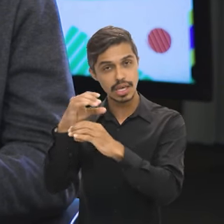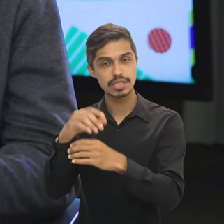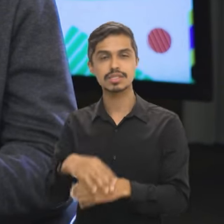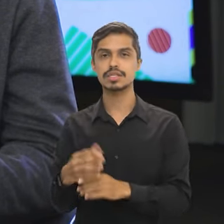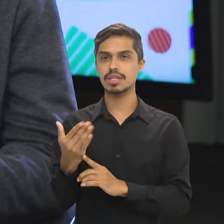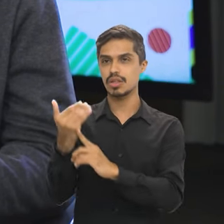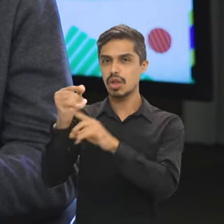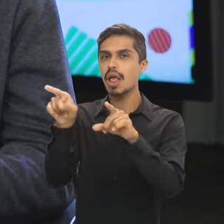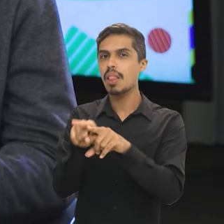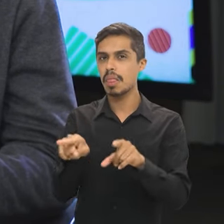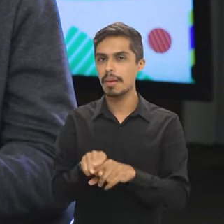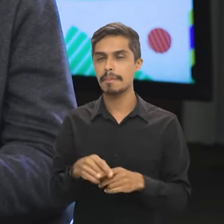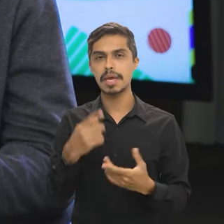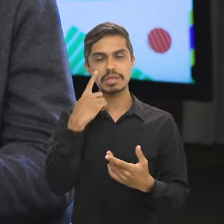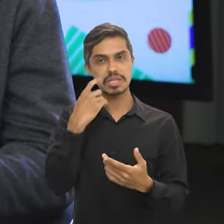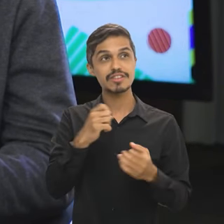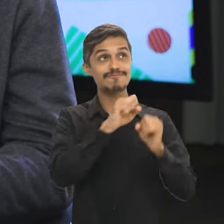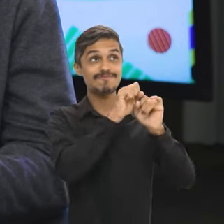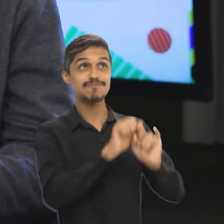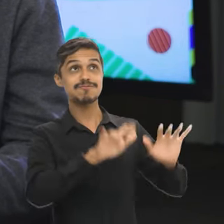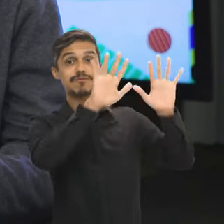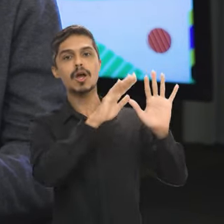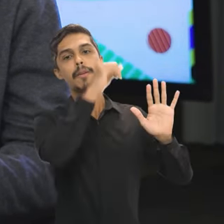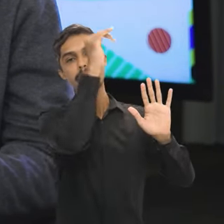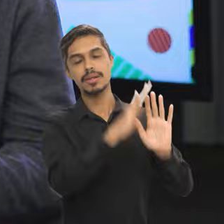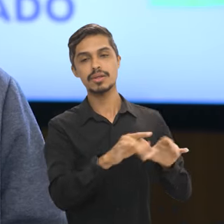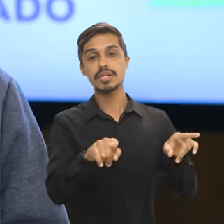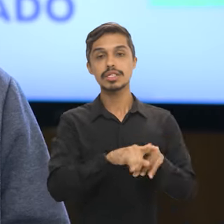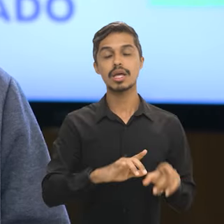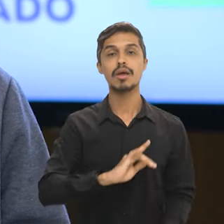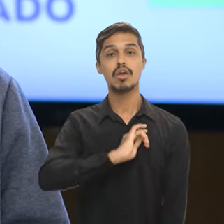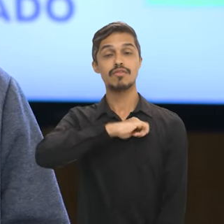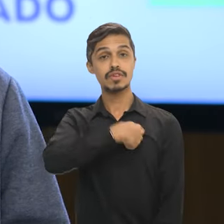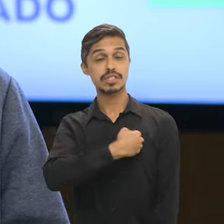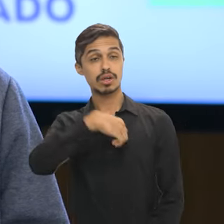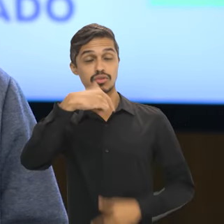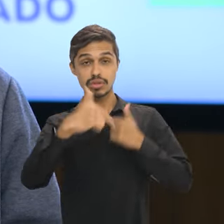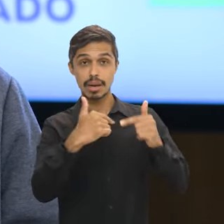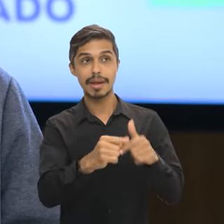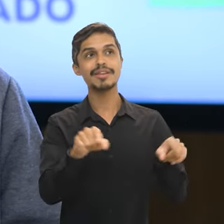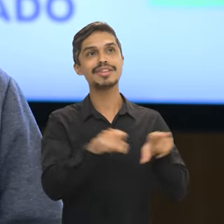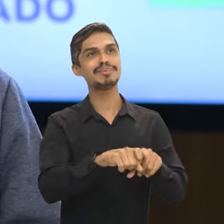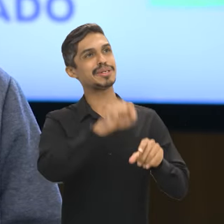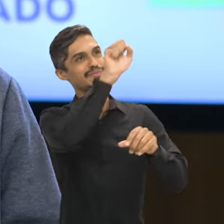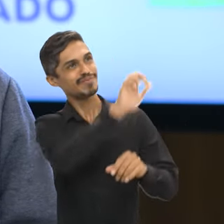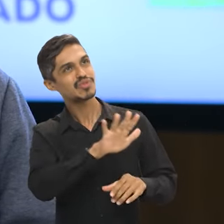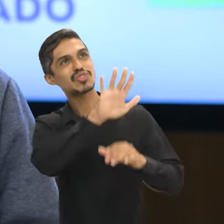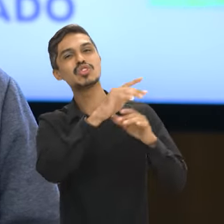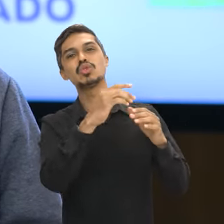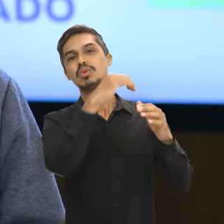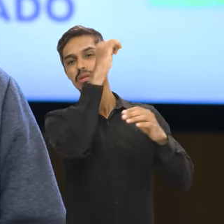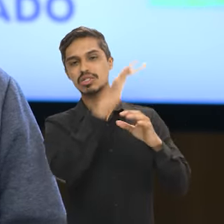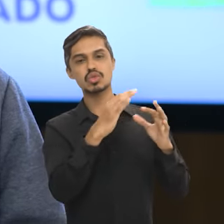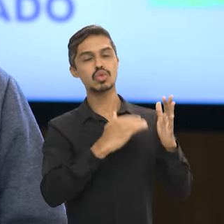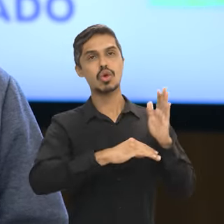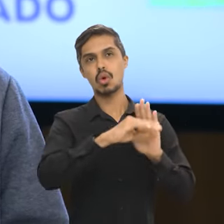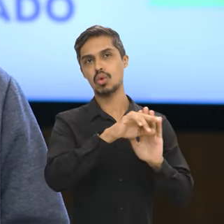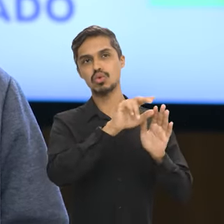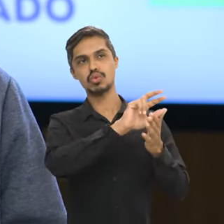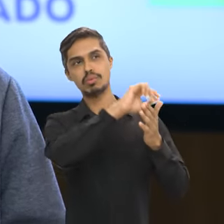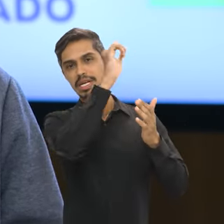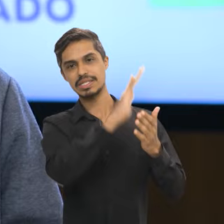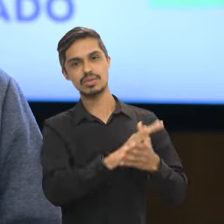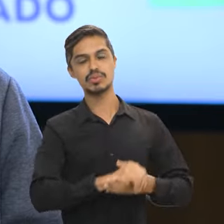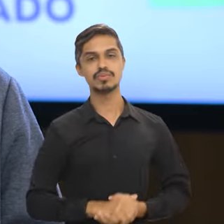cargo que tem chamado bastante atenção no concurso, que é o cargo de Auditor Fiscal do Trabalho, também vai ser para desempenhar suas funções em